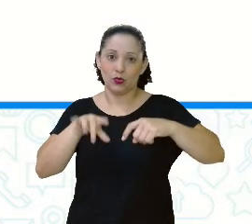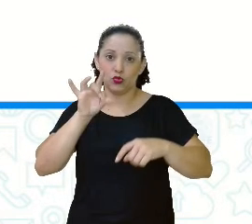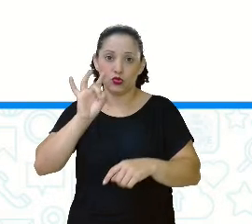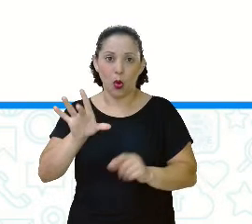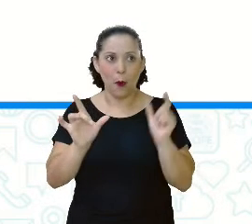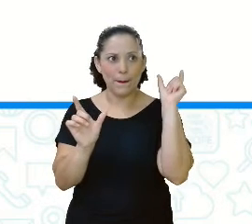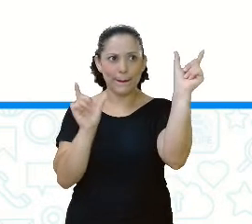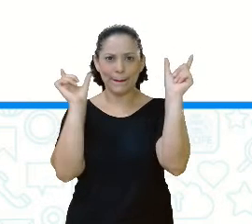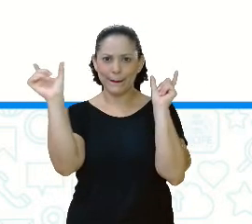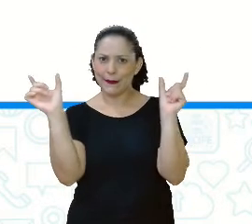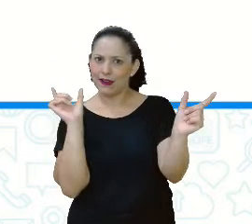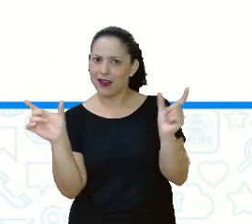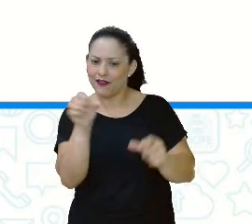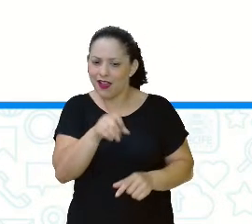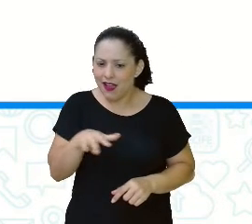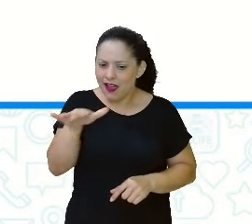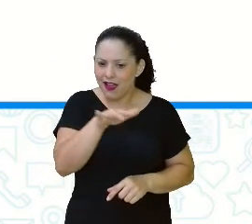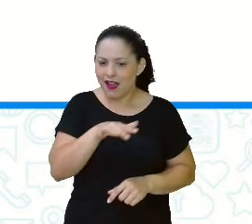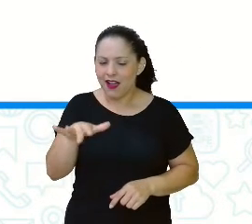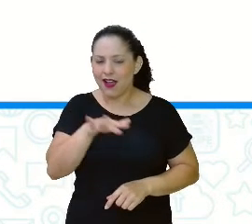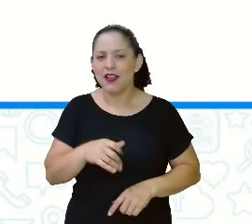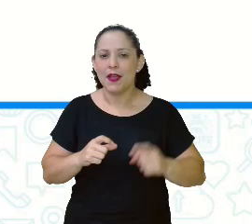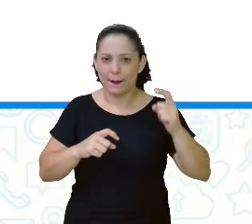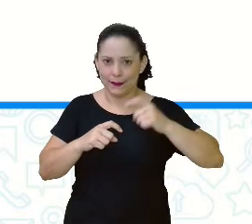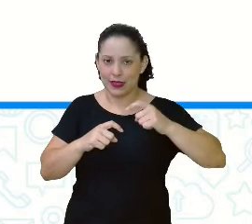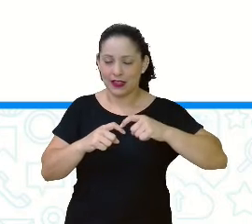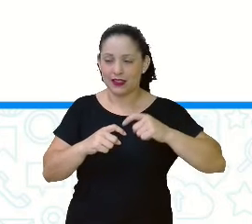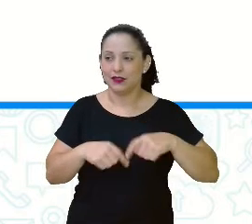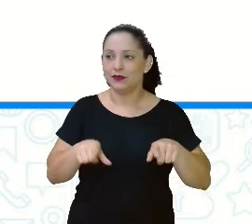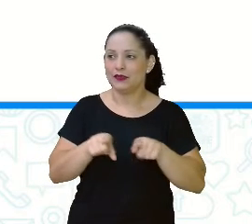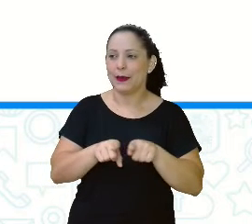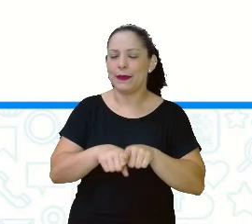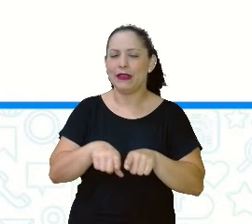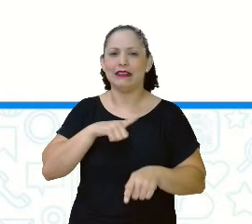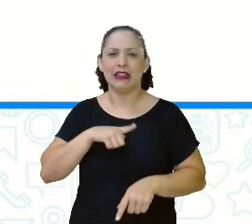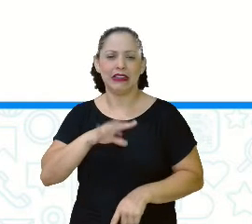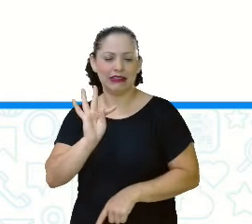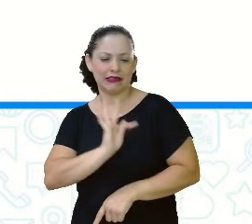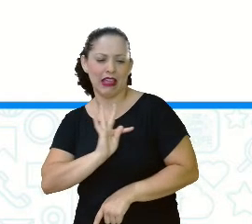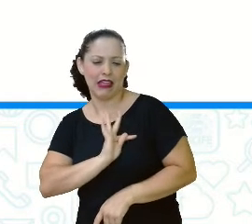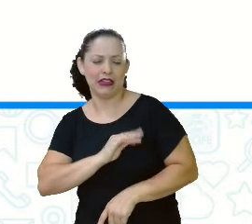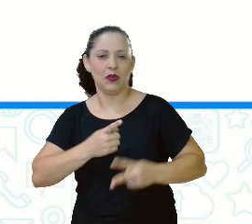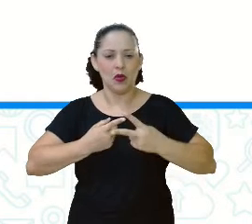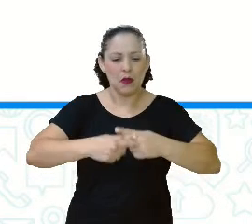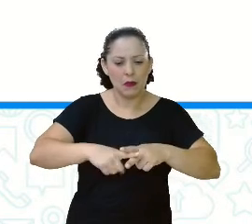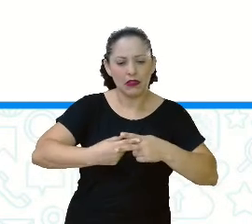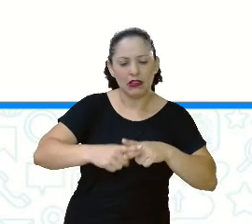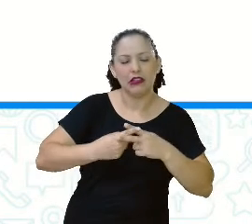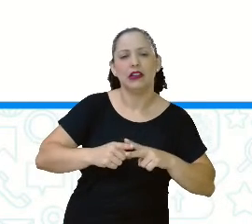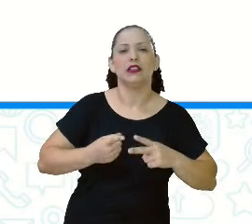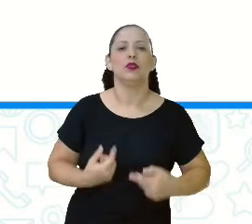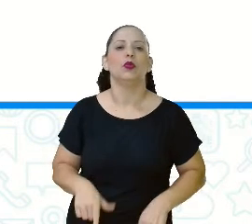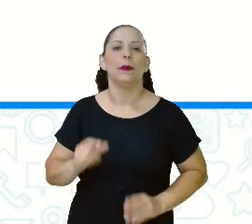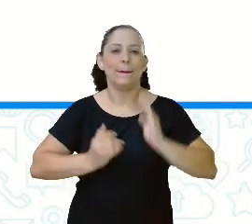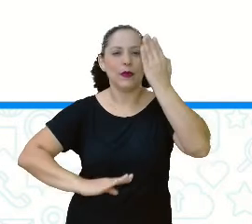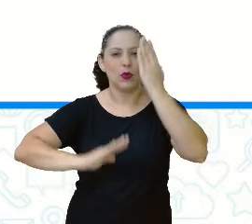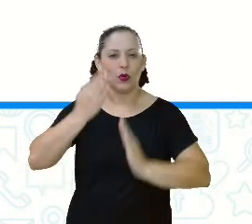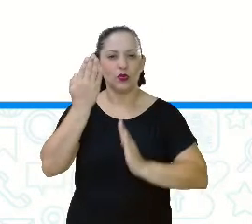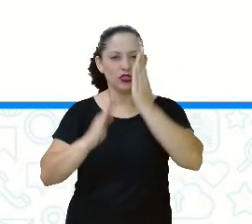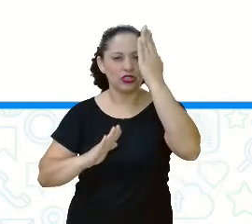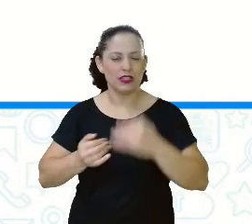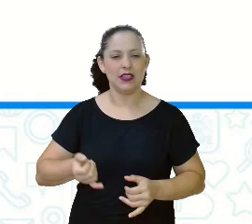médica. Desta forma, existem os dicionários de eletrônica, mecânica, biologia, informática,